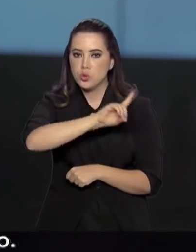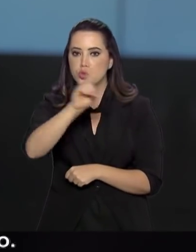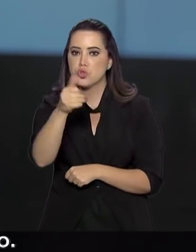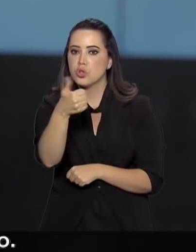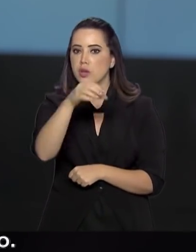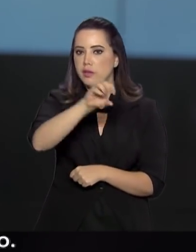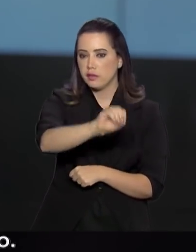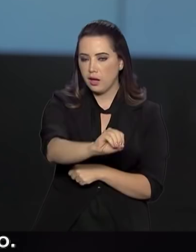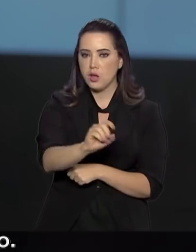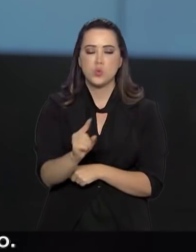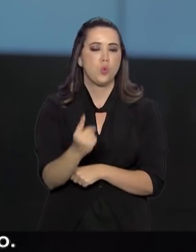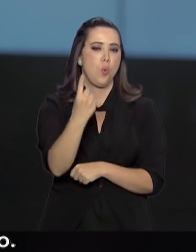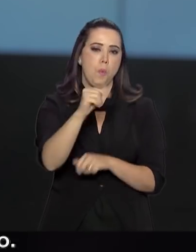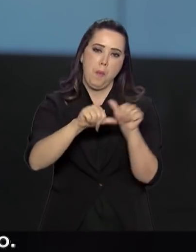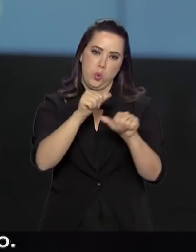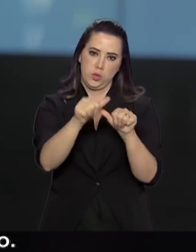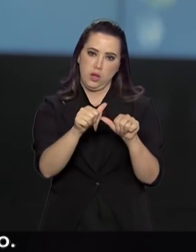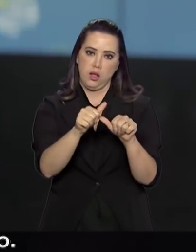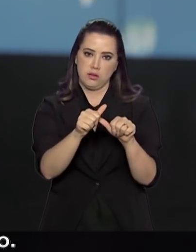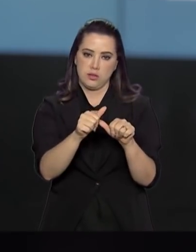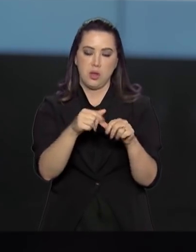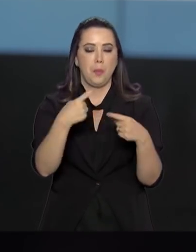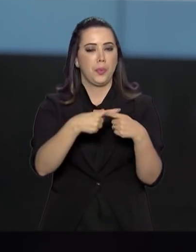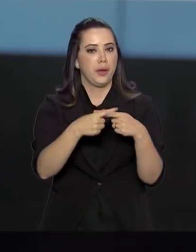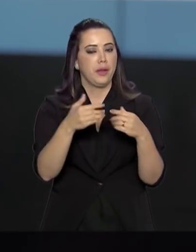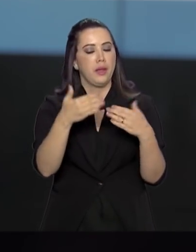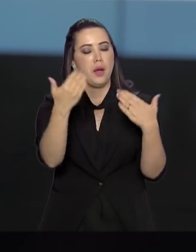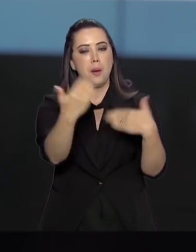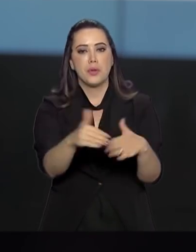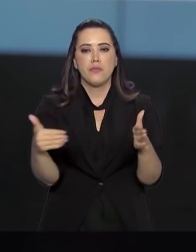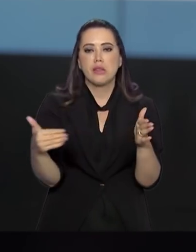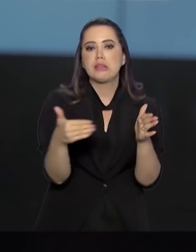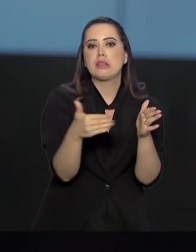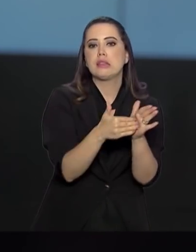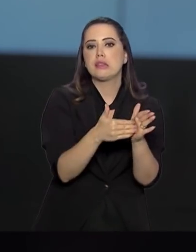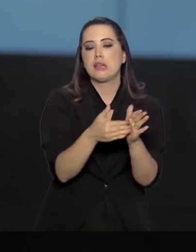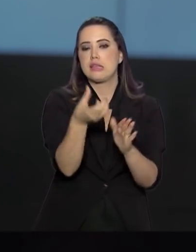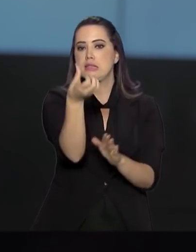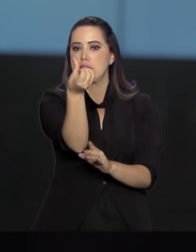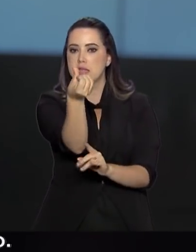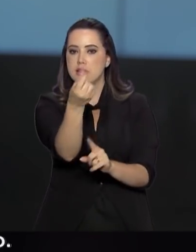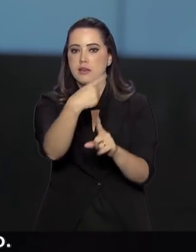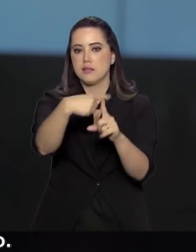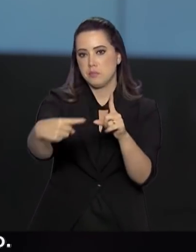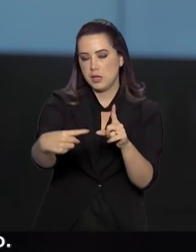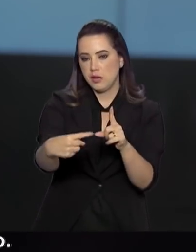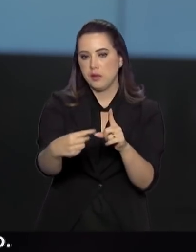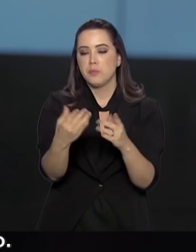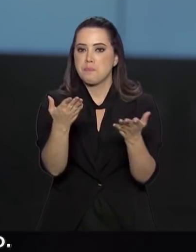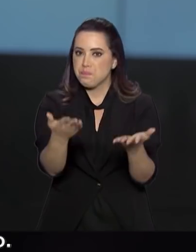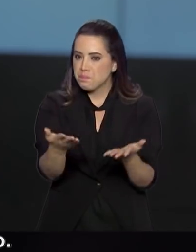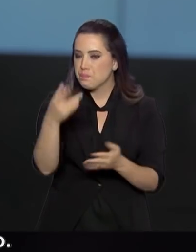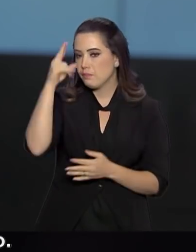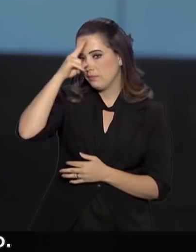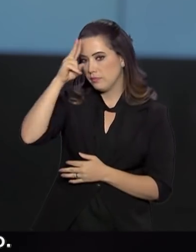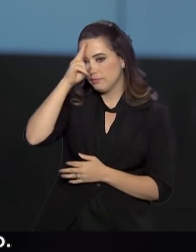a única mudança será no horário de encerramento. A prova vai até às 18h30. E lembre-se,